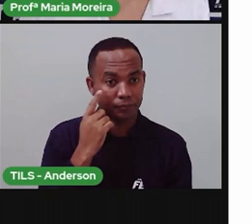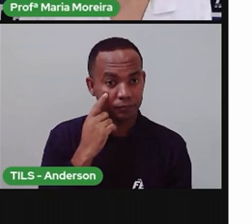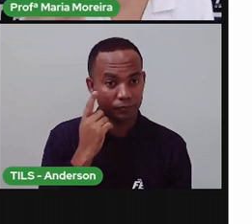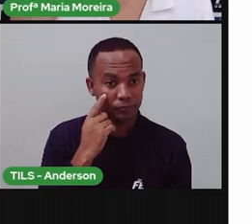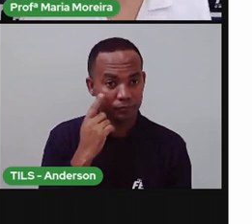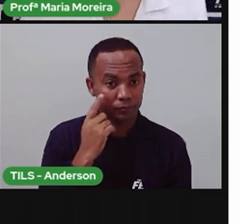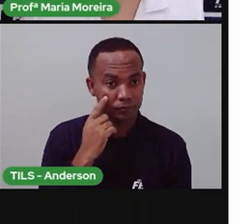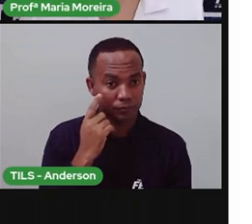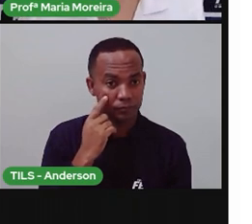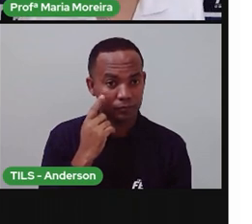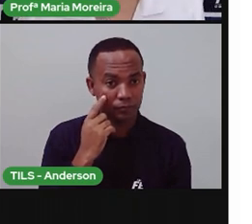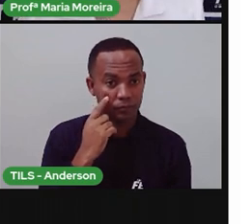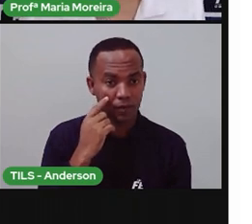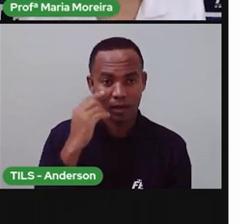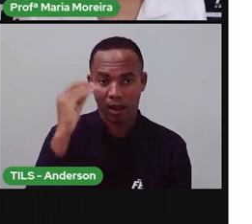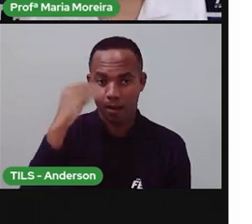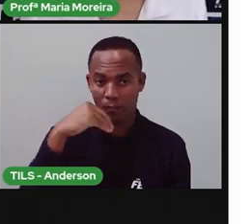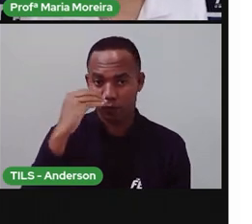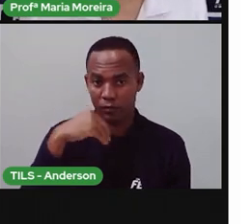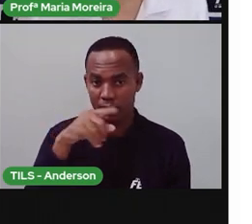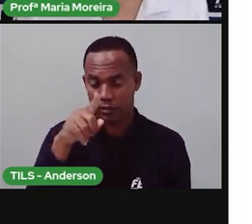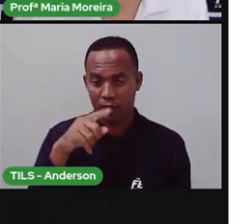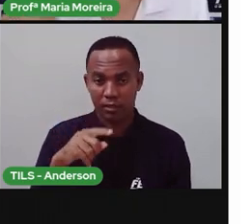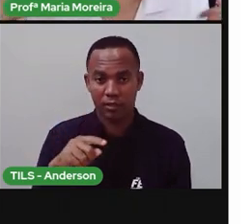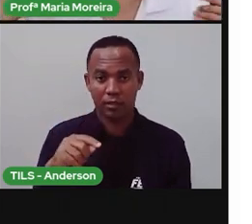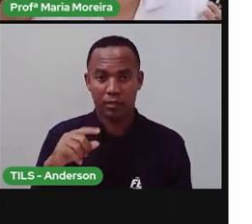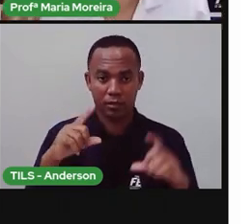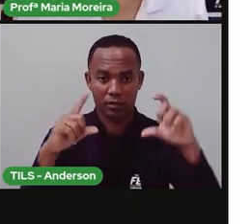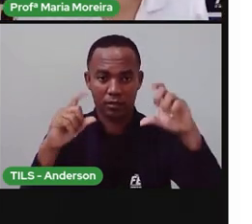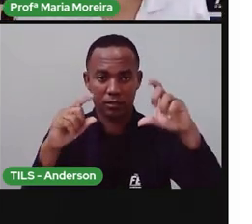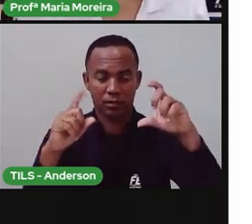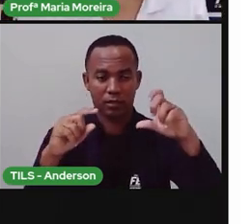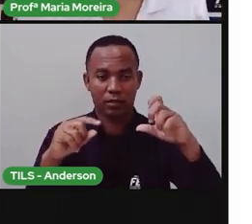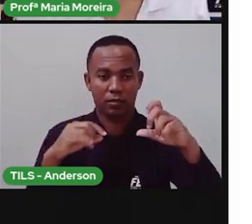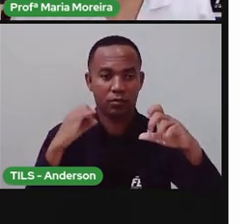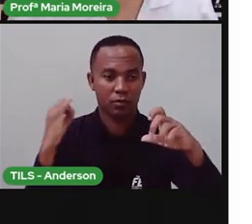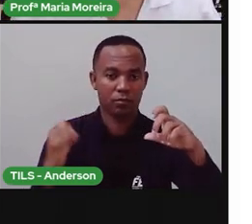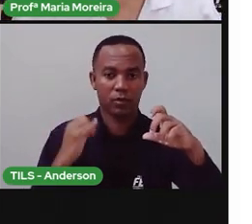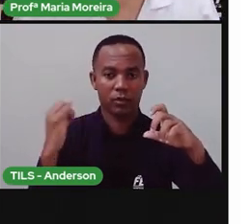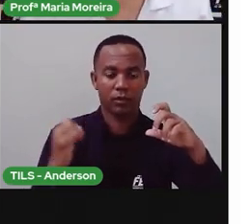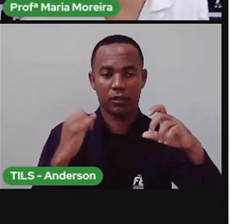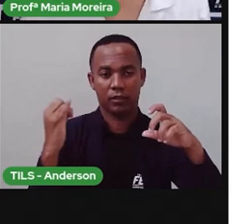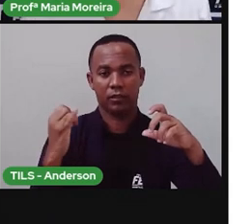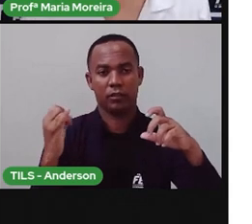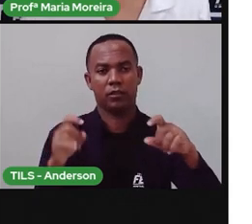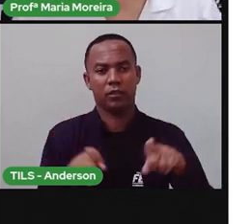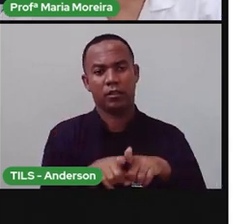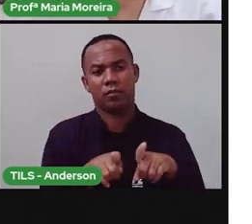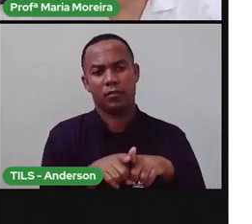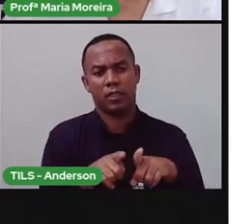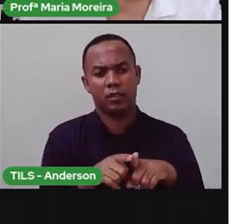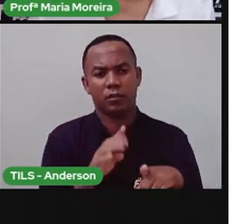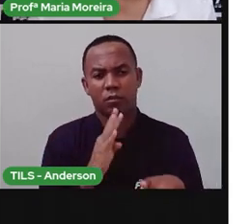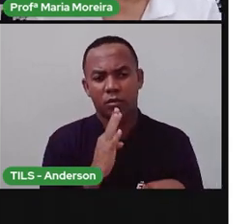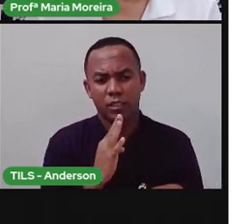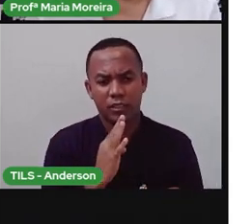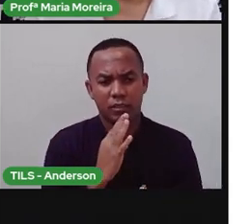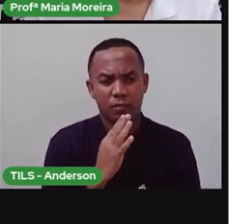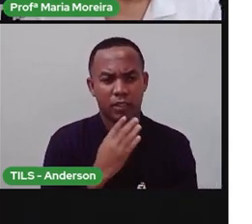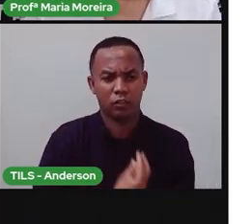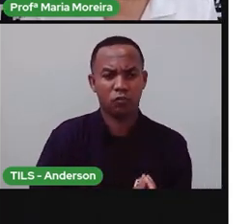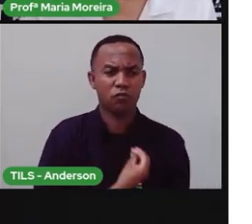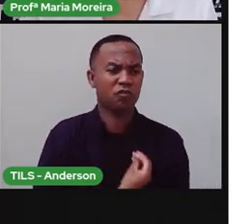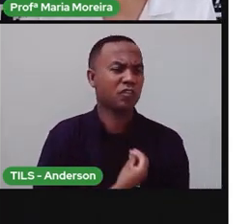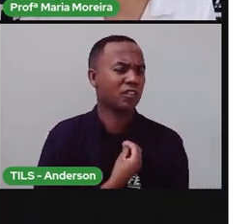imagem. Reproduzam ela no caderno de vocês. Porque isso vai ser muito importante. E é um conhecimento, na verdade, que vocês vão levar aí pra vida